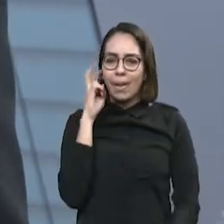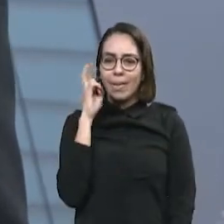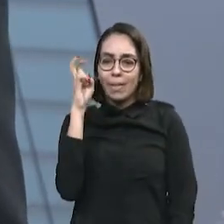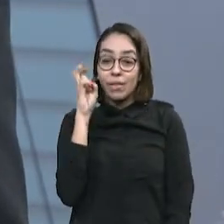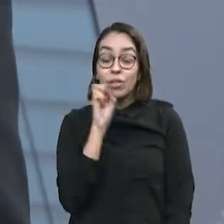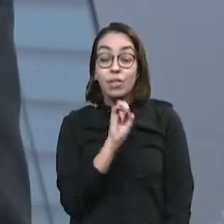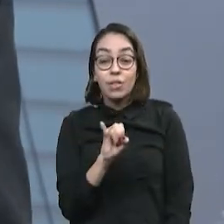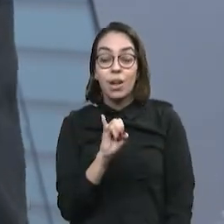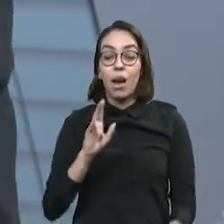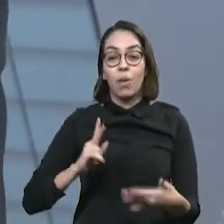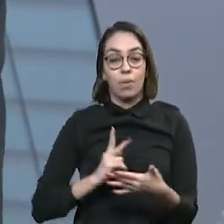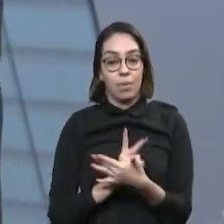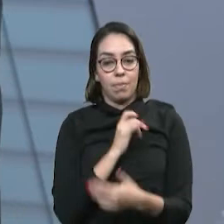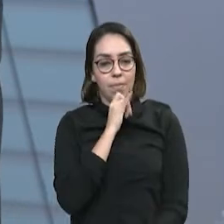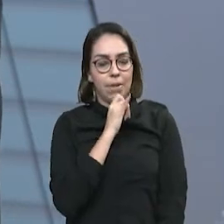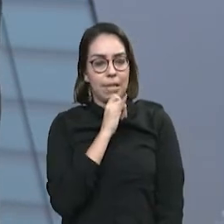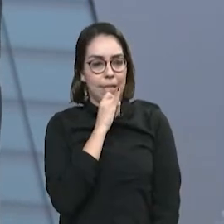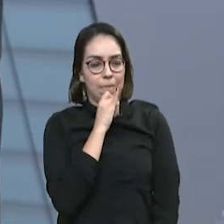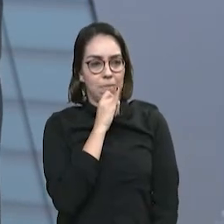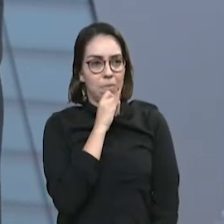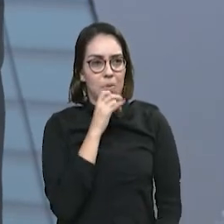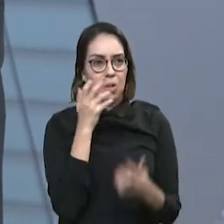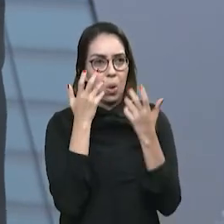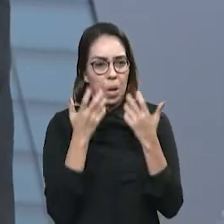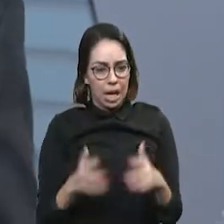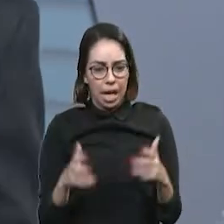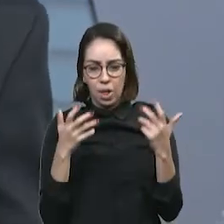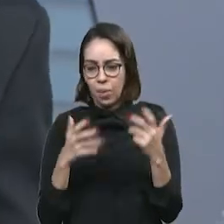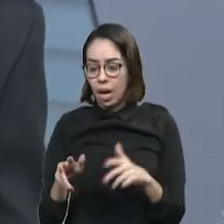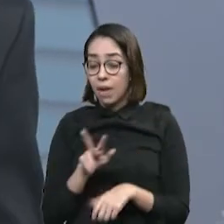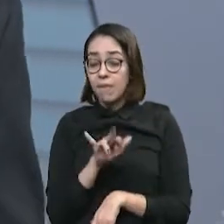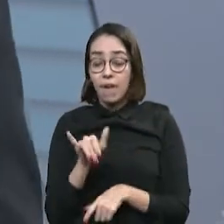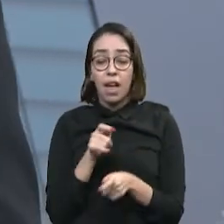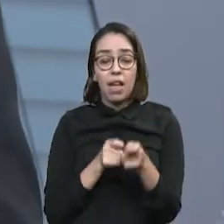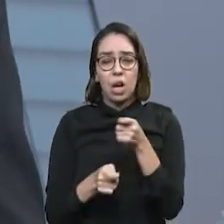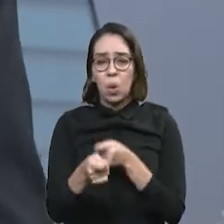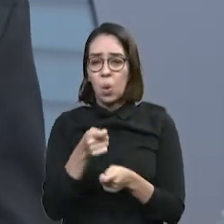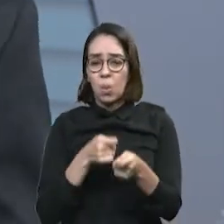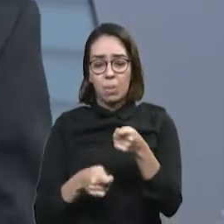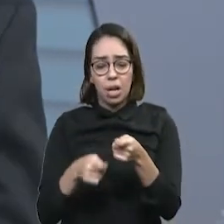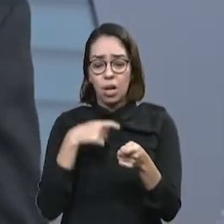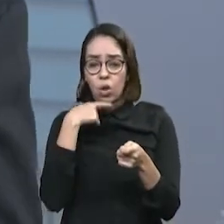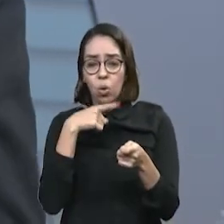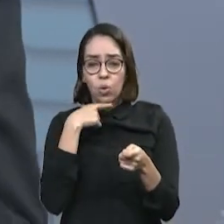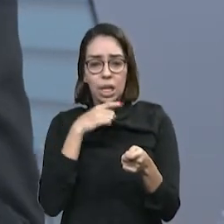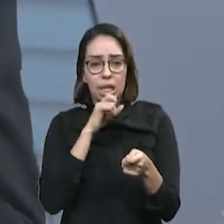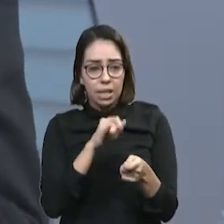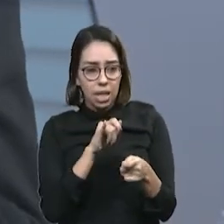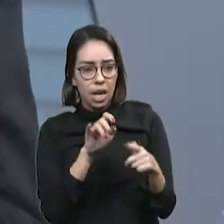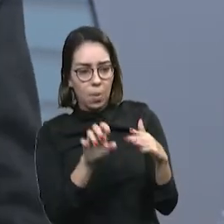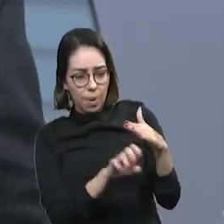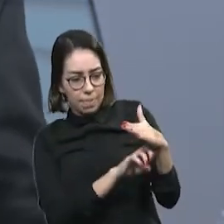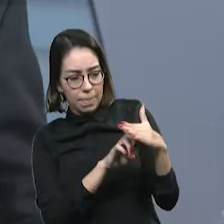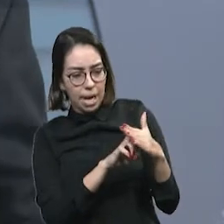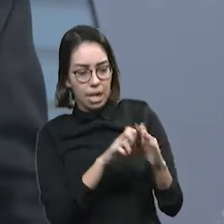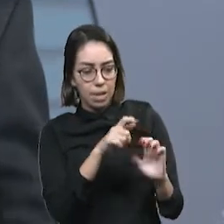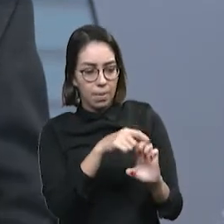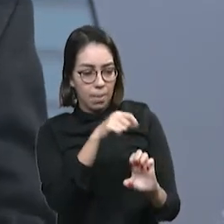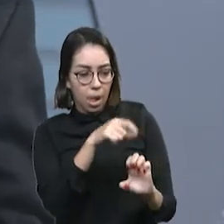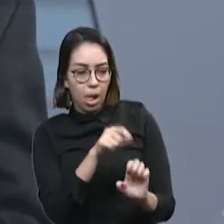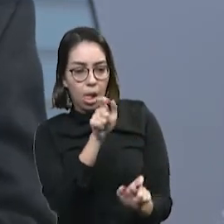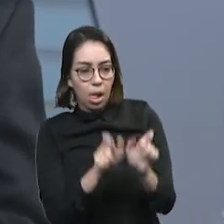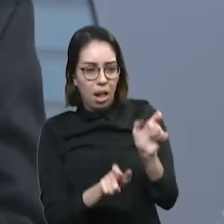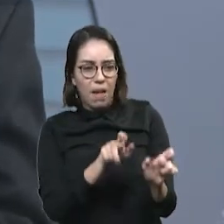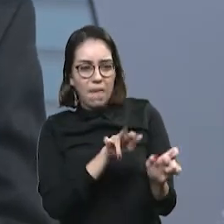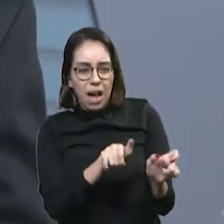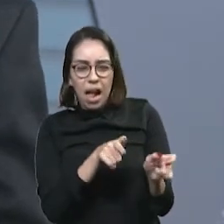a matar a galinha dos ovos de ouro, você acaba com a economia. O que adianta você asfixiar o empreendedor, o empresário, que é quem gera emprego?